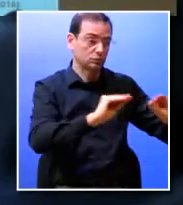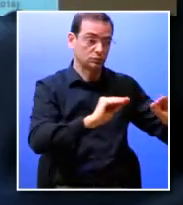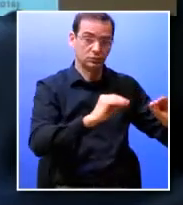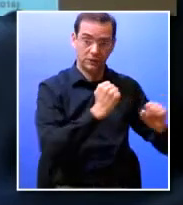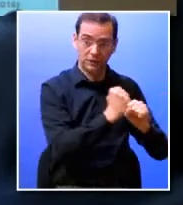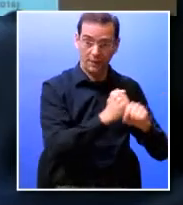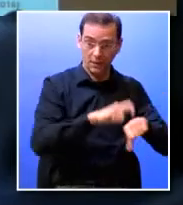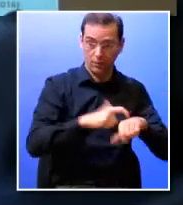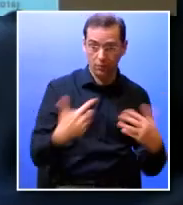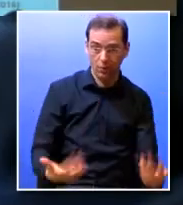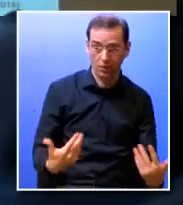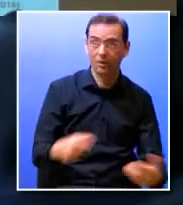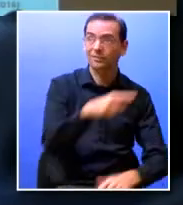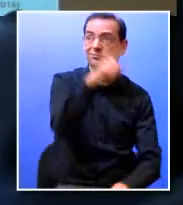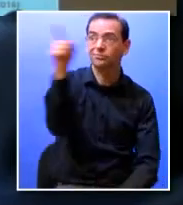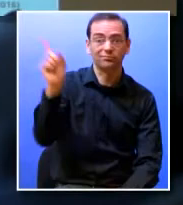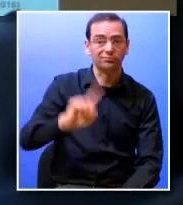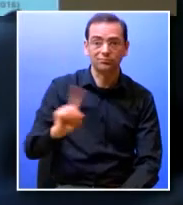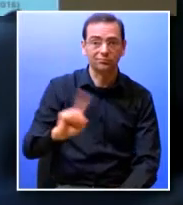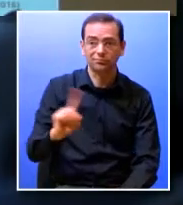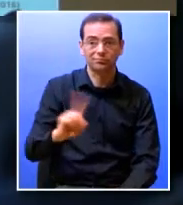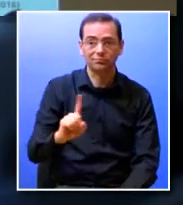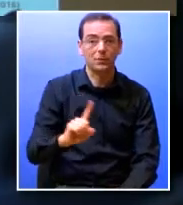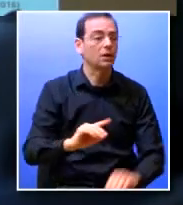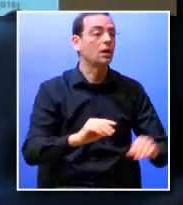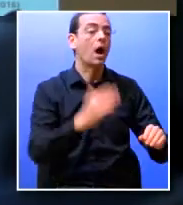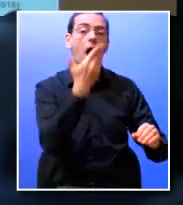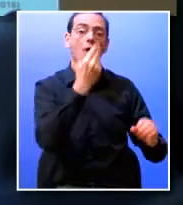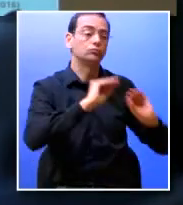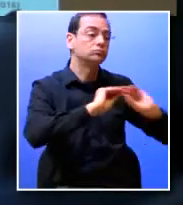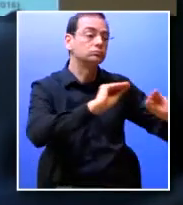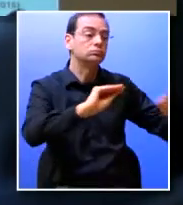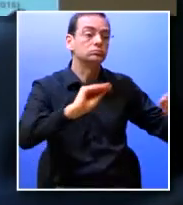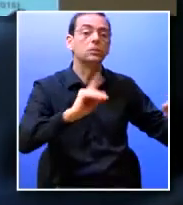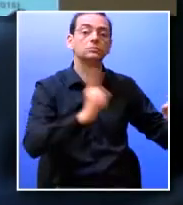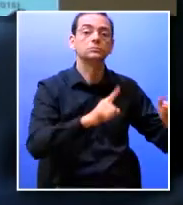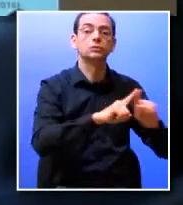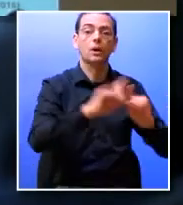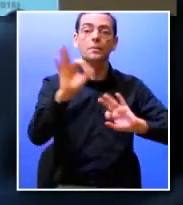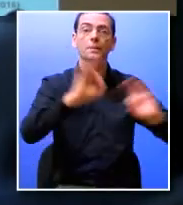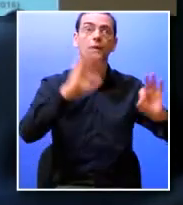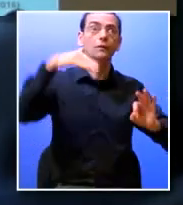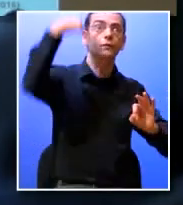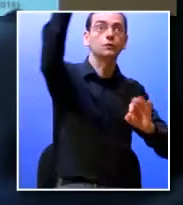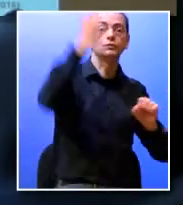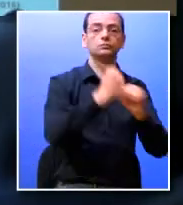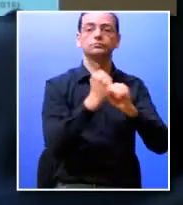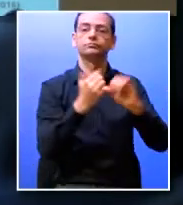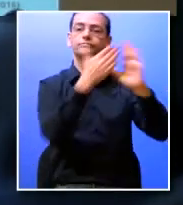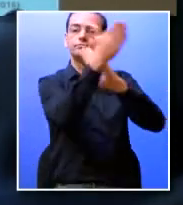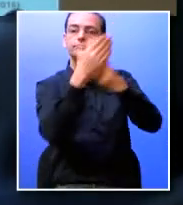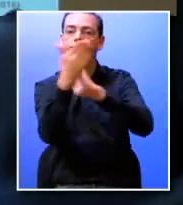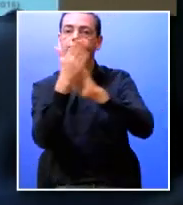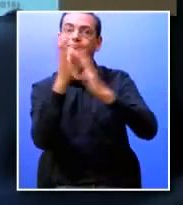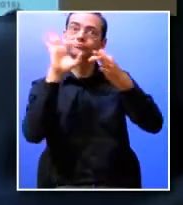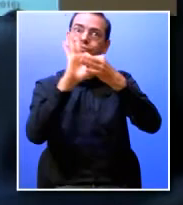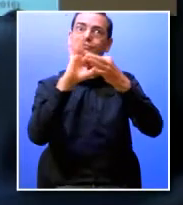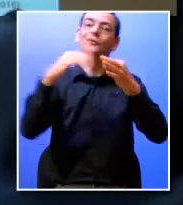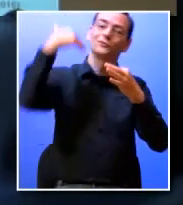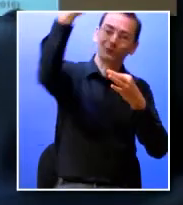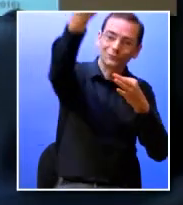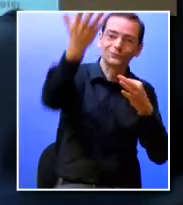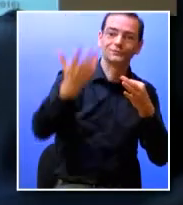de trabalho de hoje temos que preparar os profissionais os nossos estudantes para um mercado de trabalho do futuro e se virmos neste